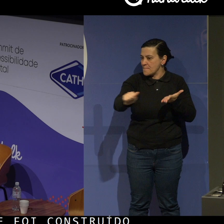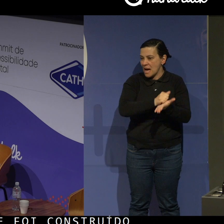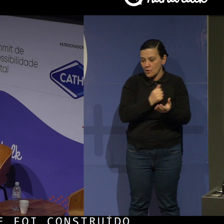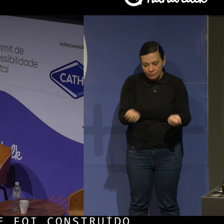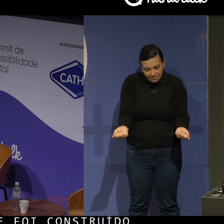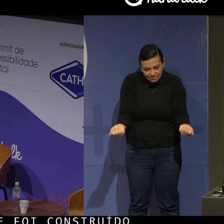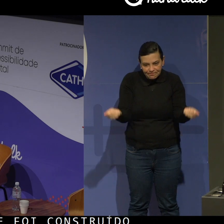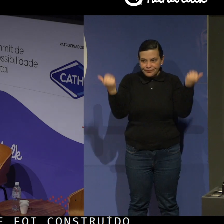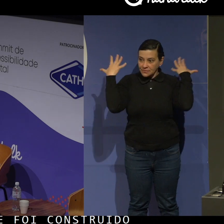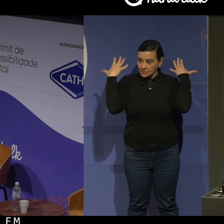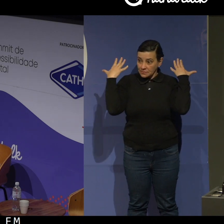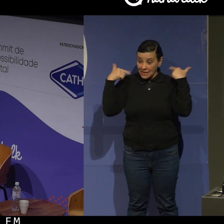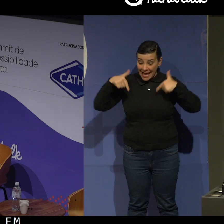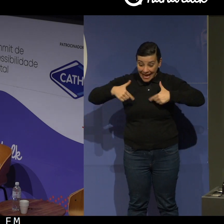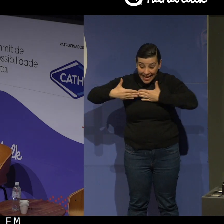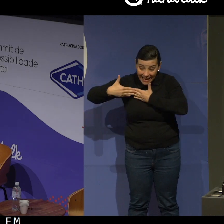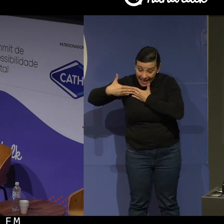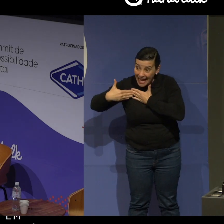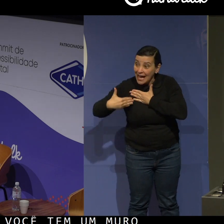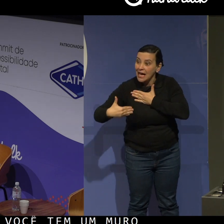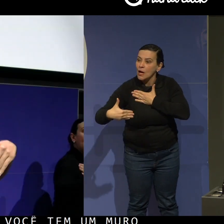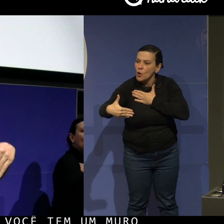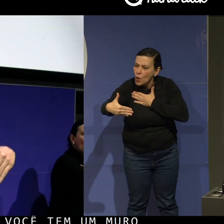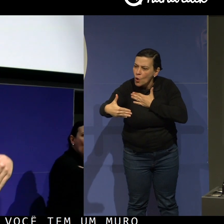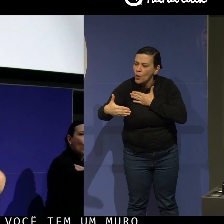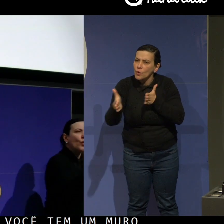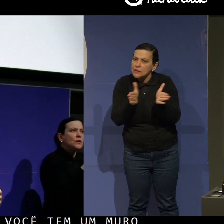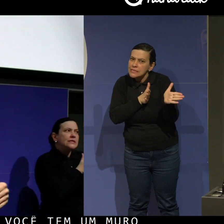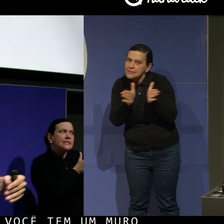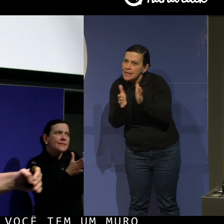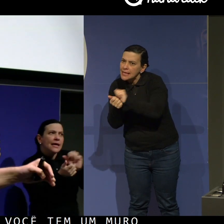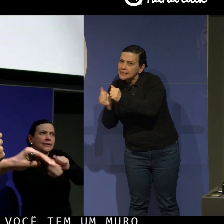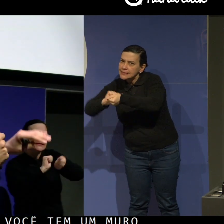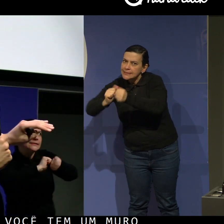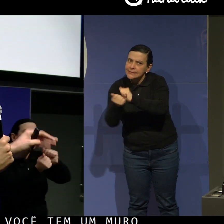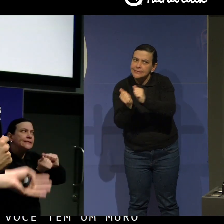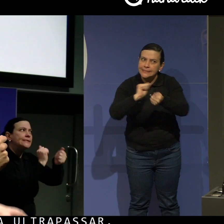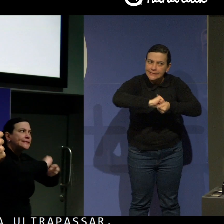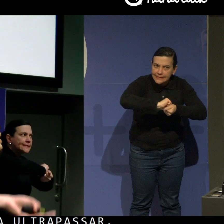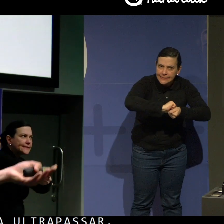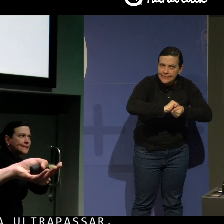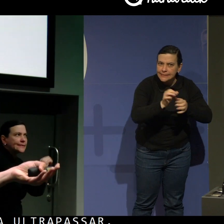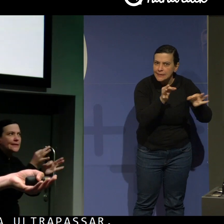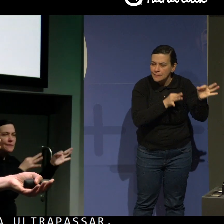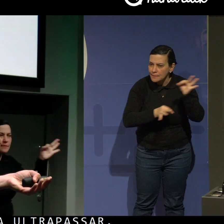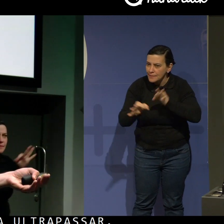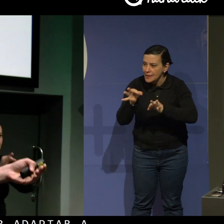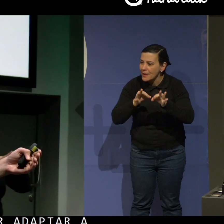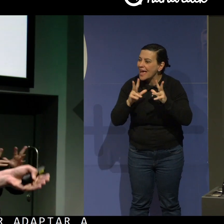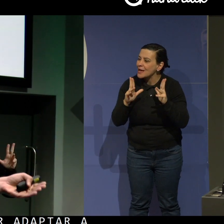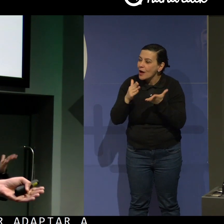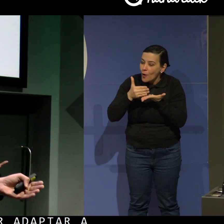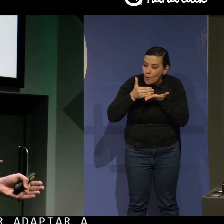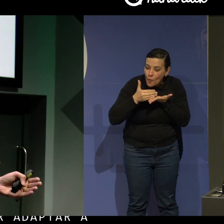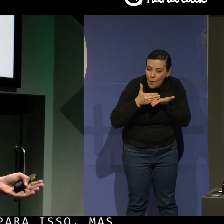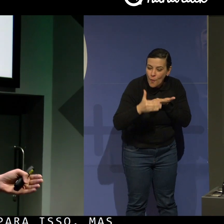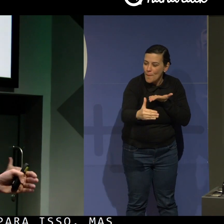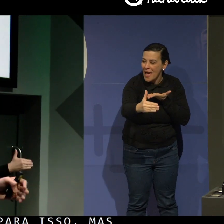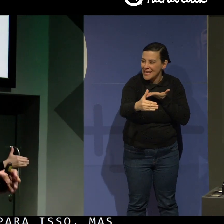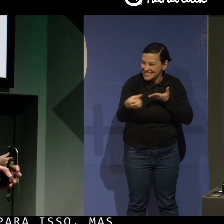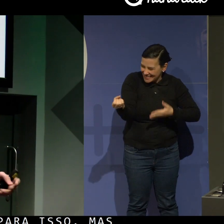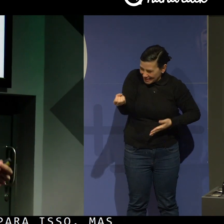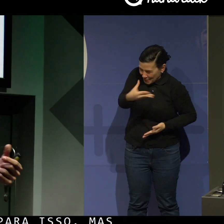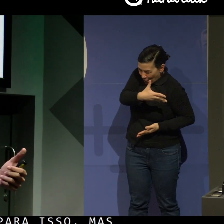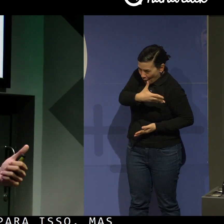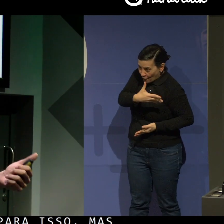muito maior para ultrapassar quando você quer adaptar a acessibilidade para isso, mas quando você já constrói do zero, com acessibilidade, você já